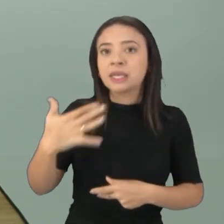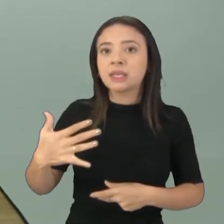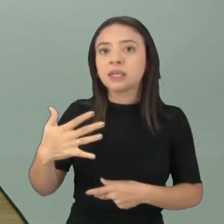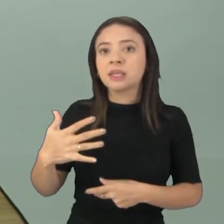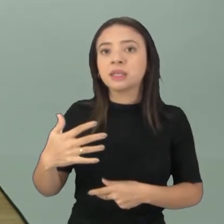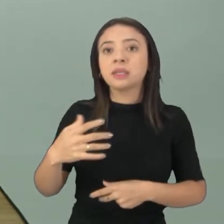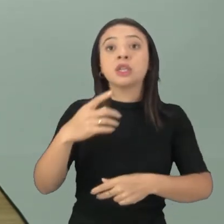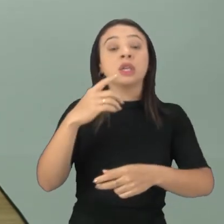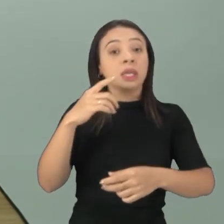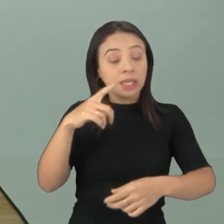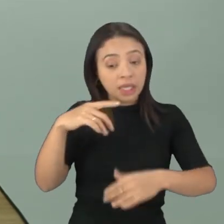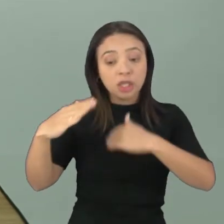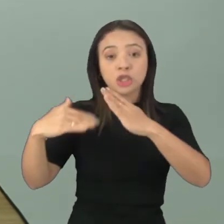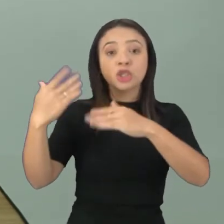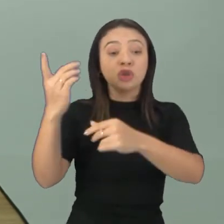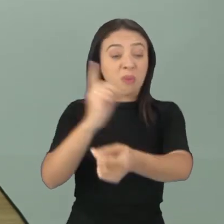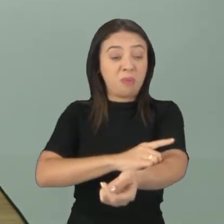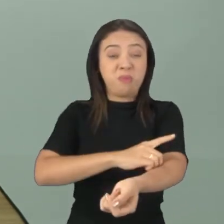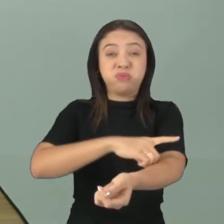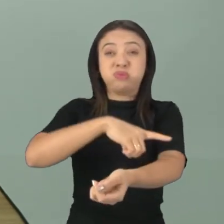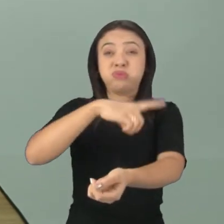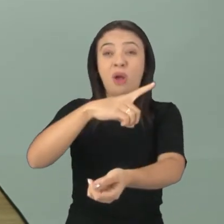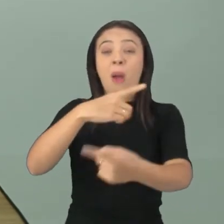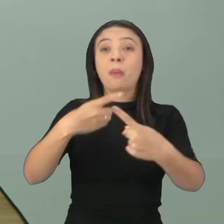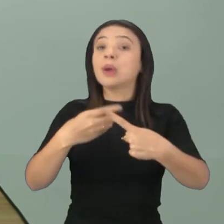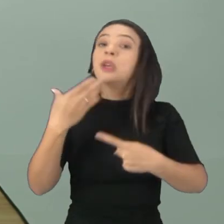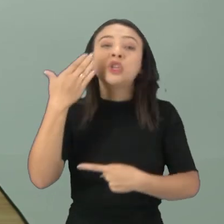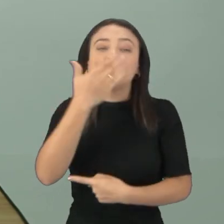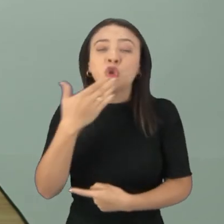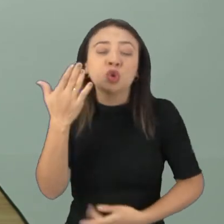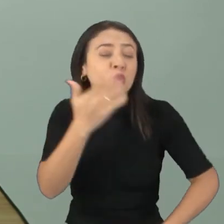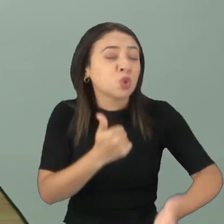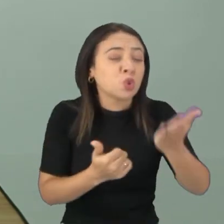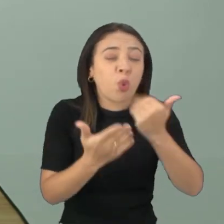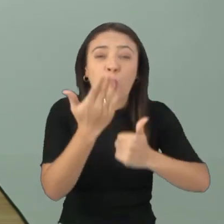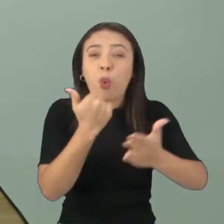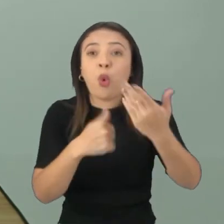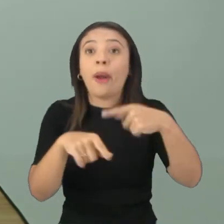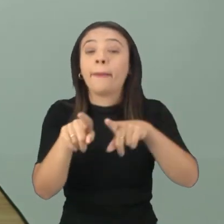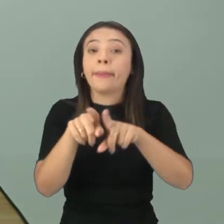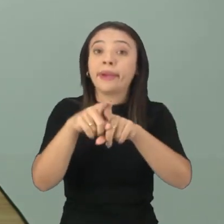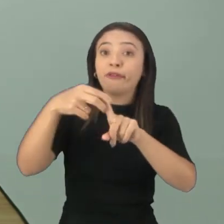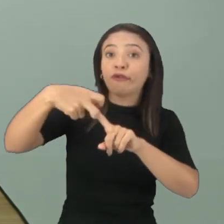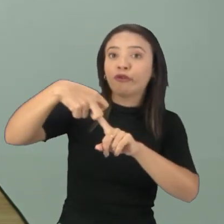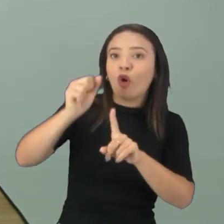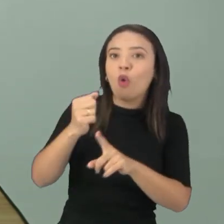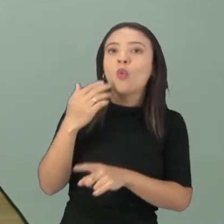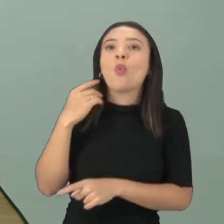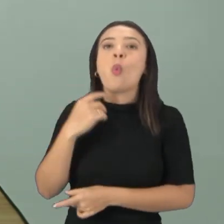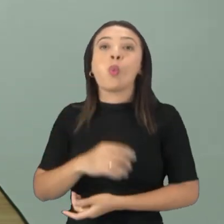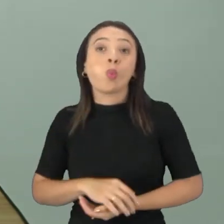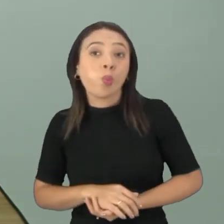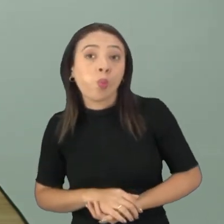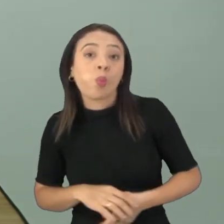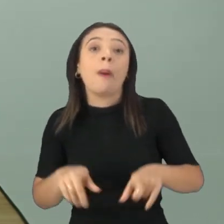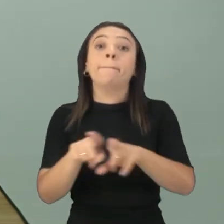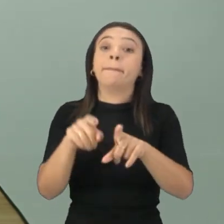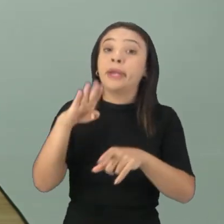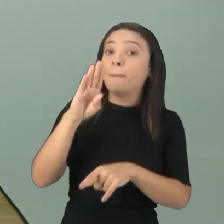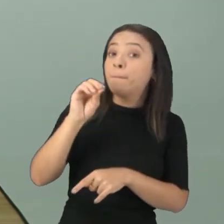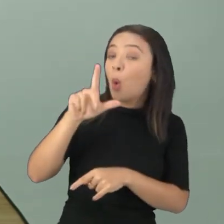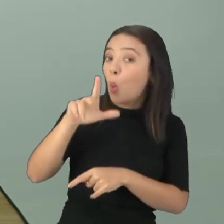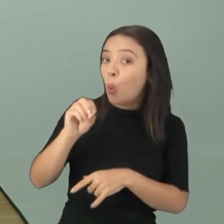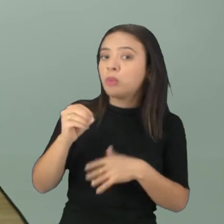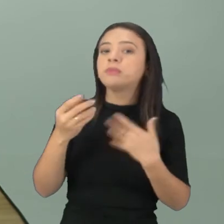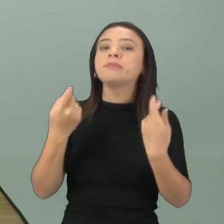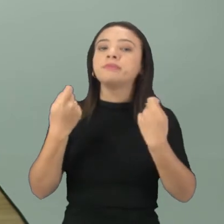desenvolvendo a diabetes por conta do consumo excessivo do doce, do refrigerante, do bombom, do bolo. Então, vamos